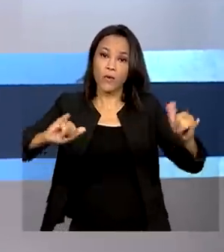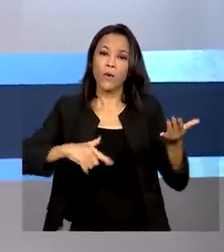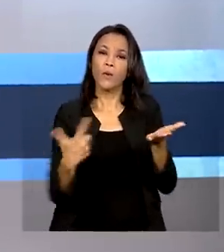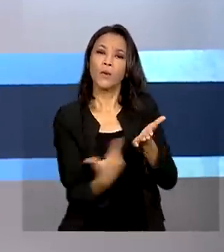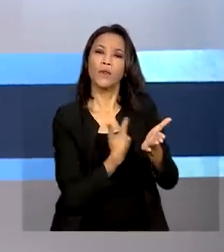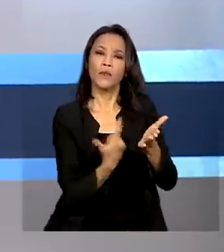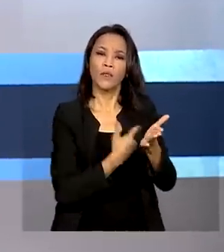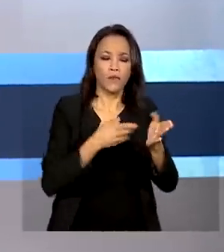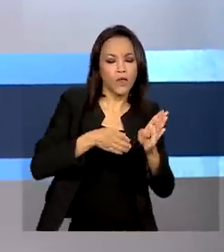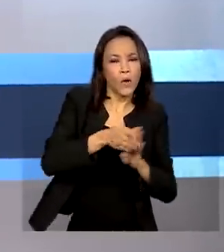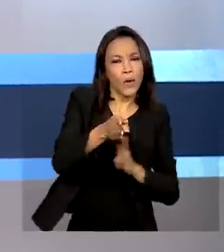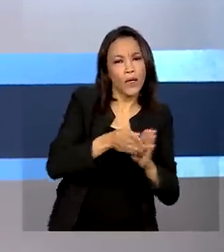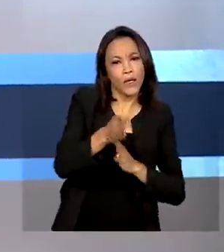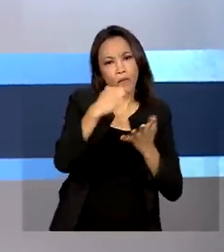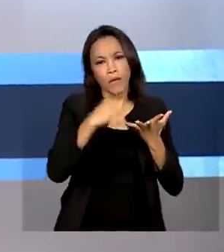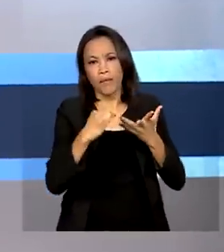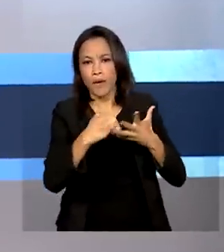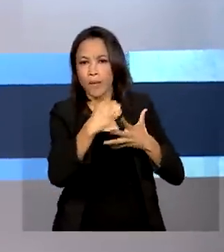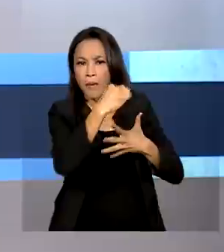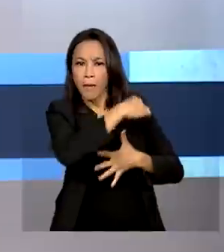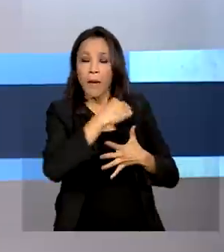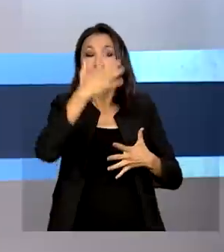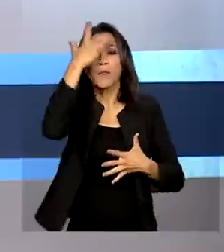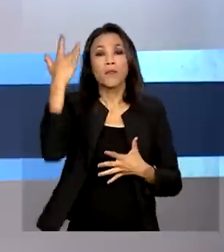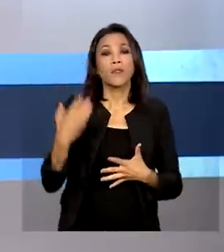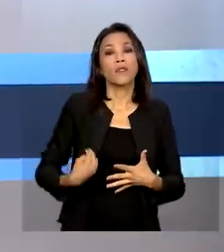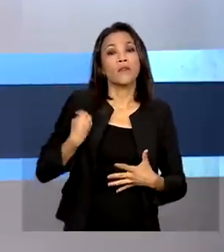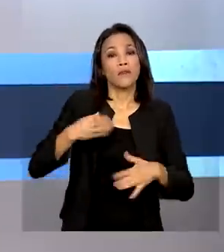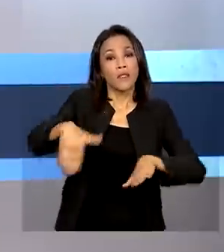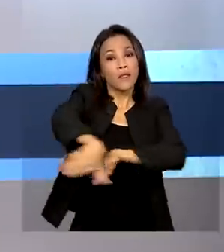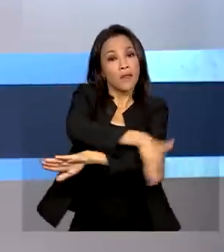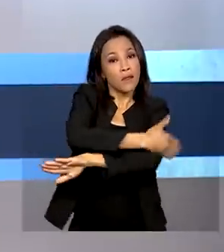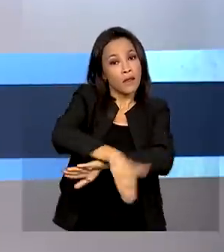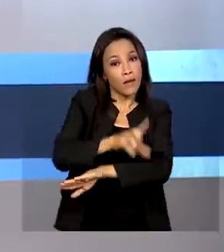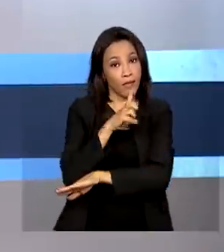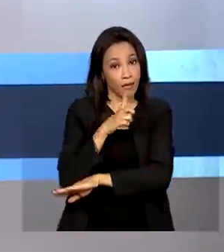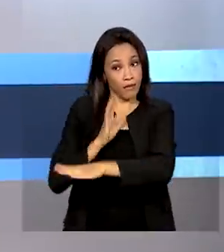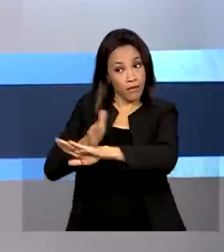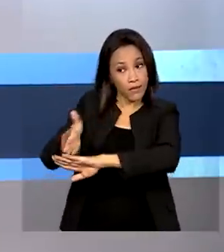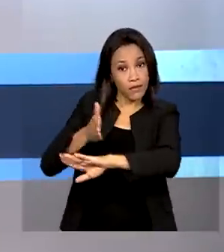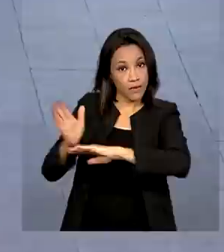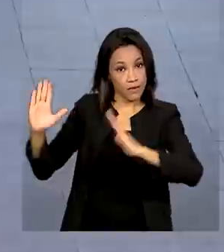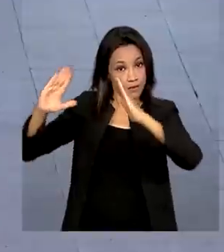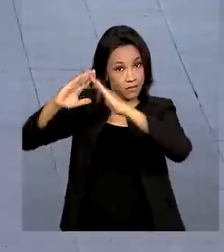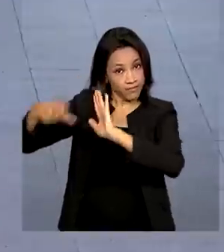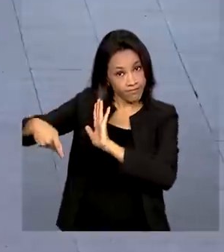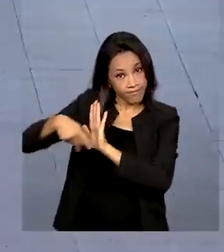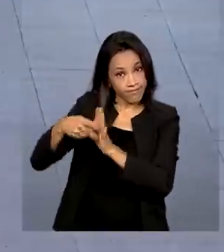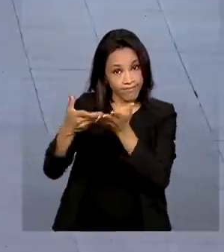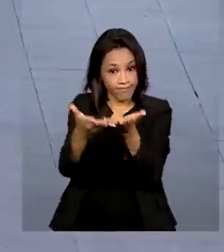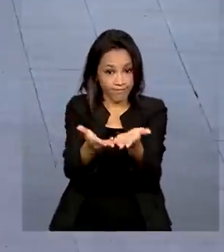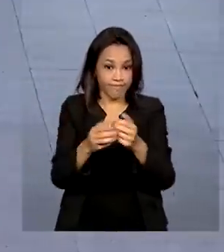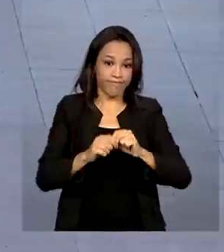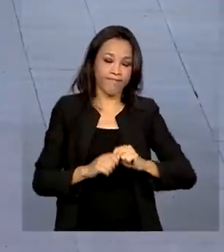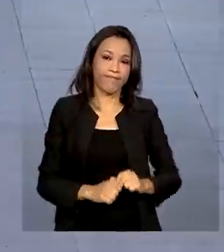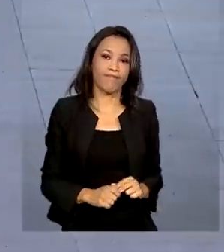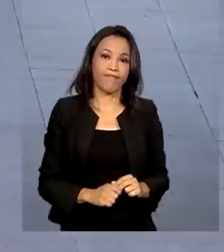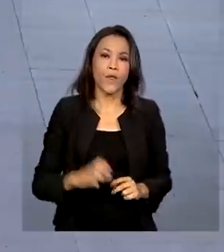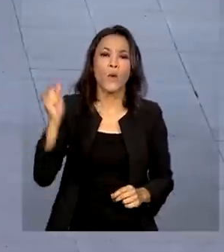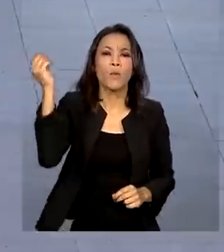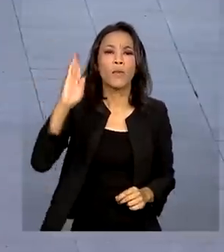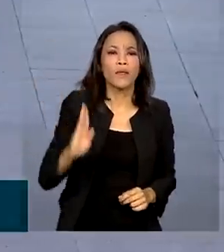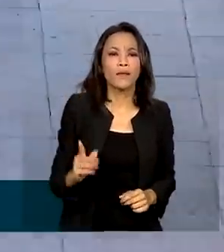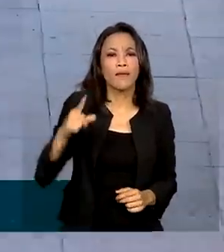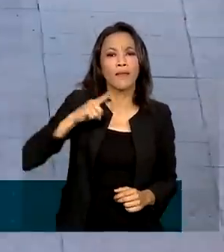públicas para que a população em situação de rua tenha acesso à moradia. O Brasil tem